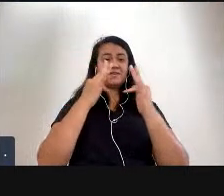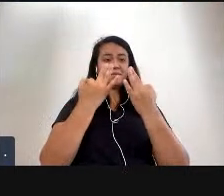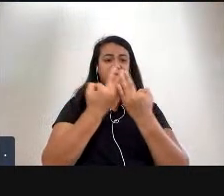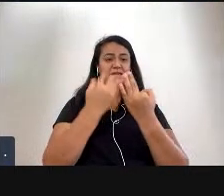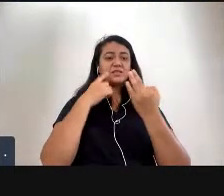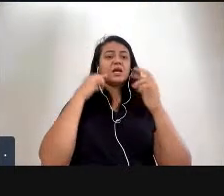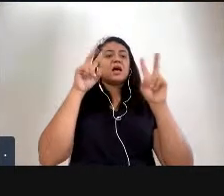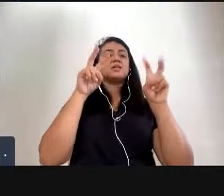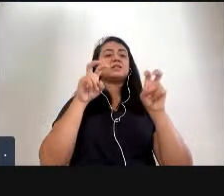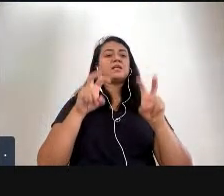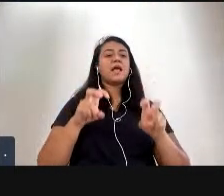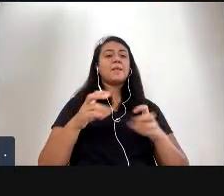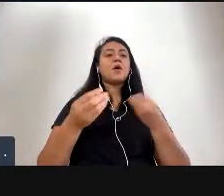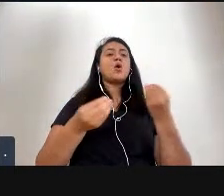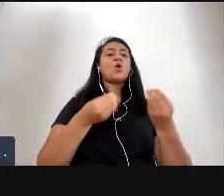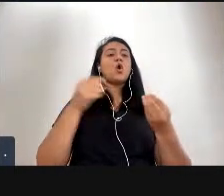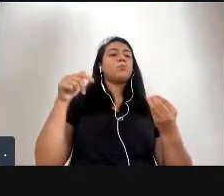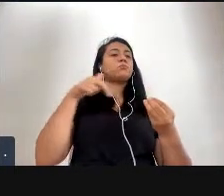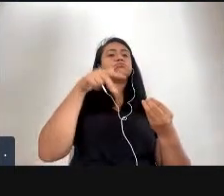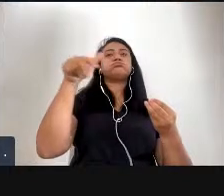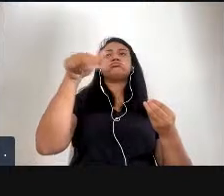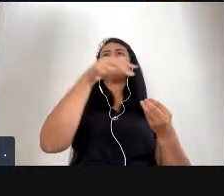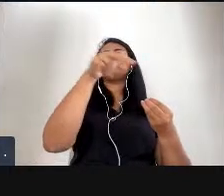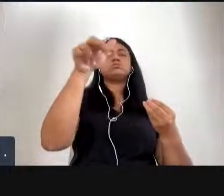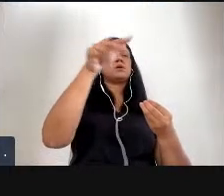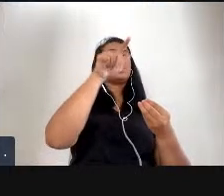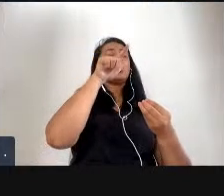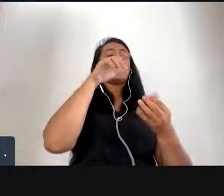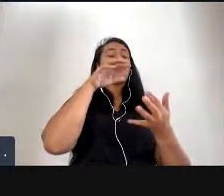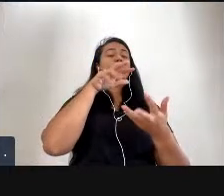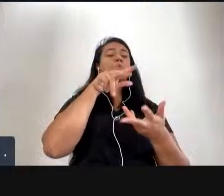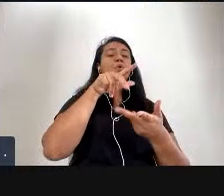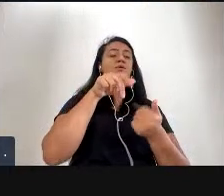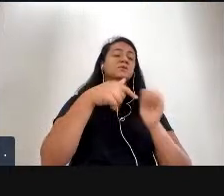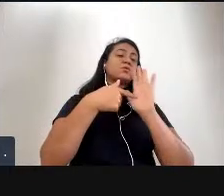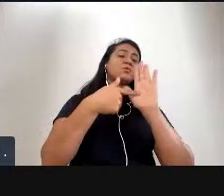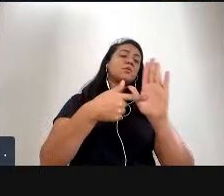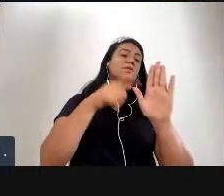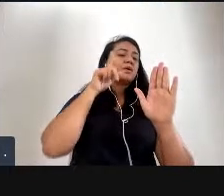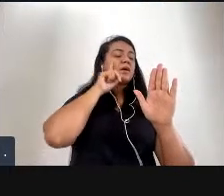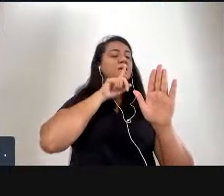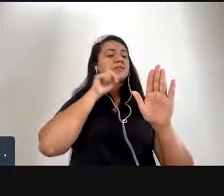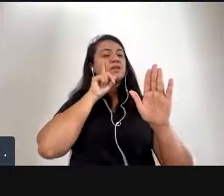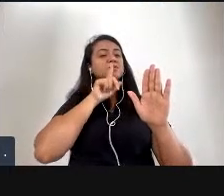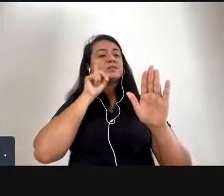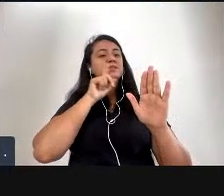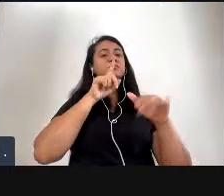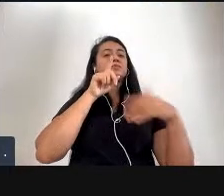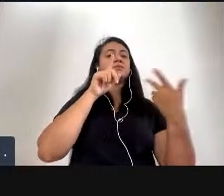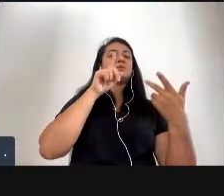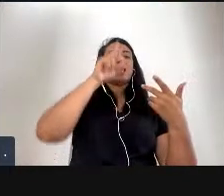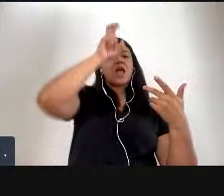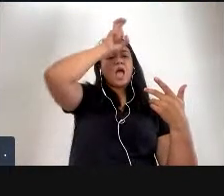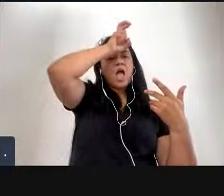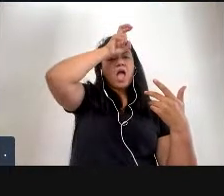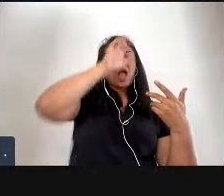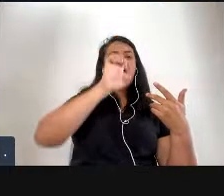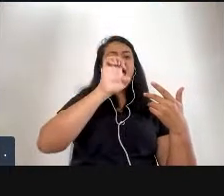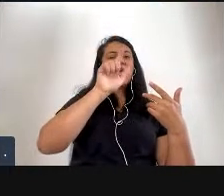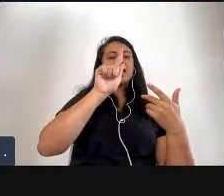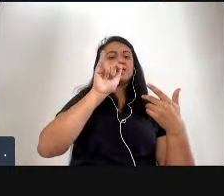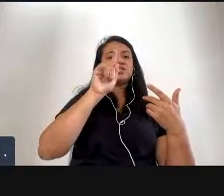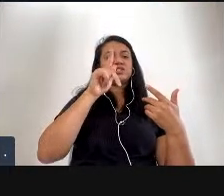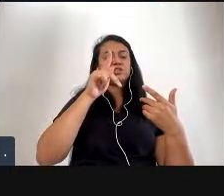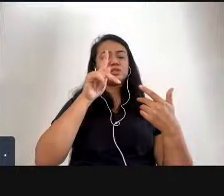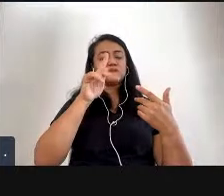pelo mundo mostrando os Estados Unidos etc o Egito né África